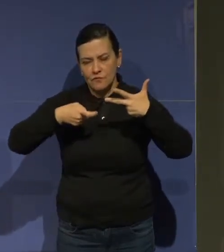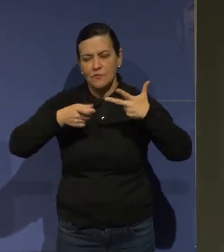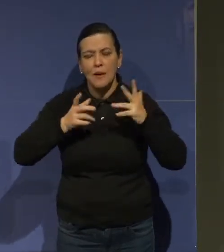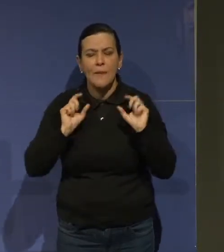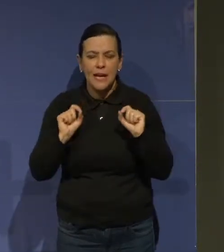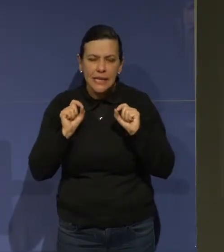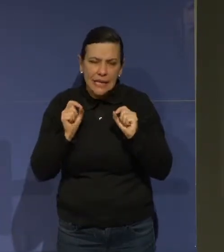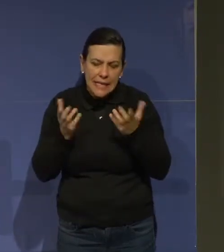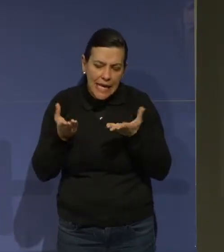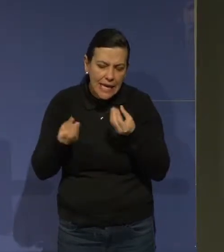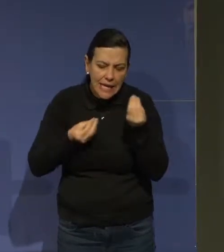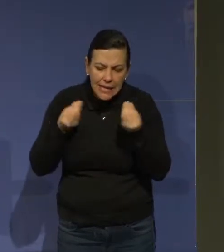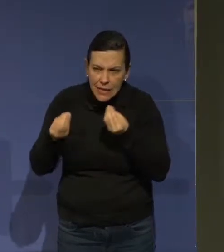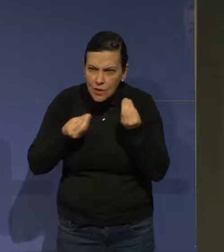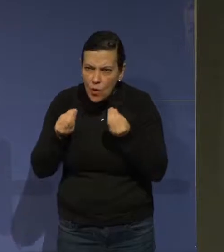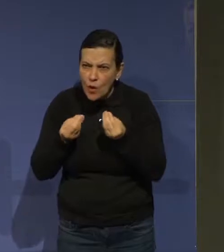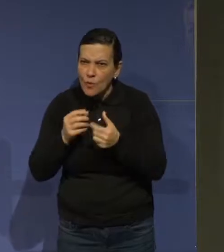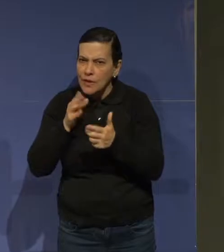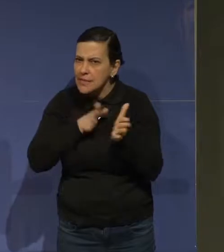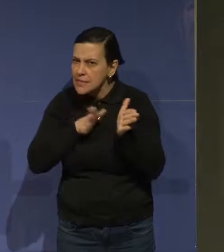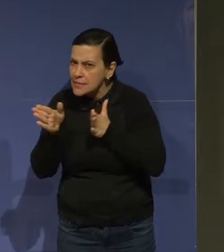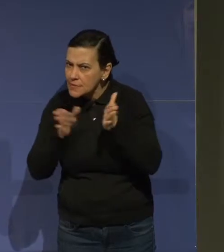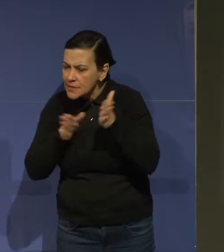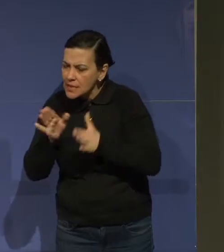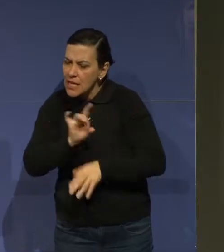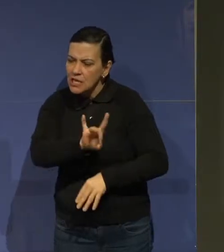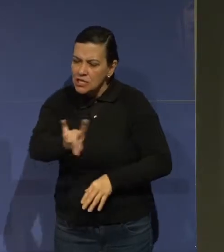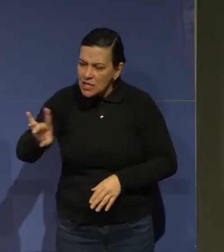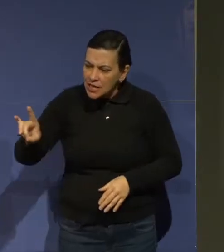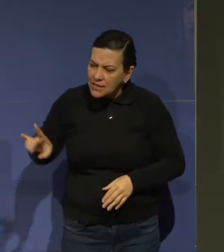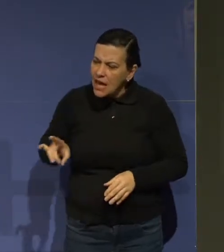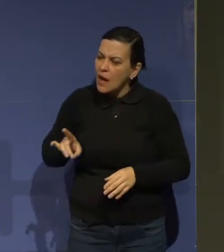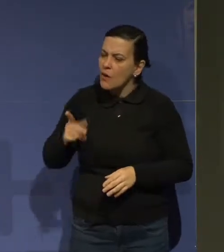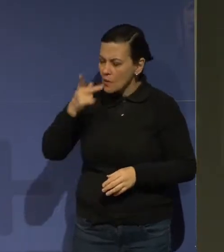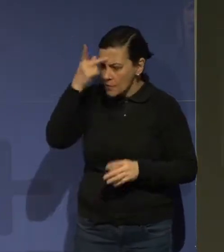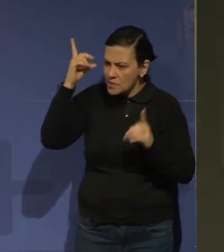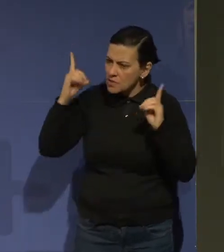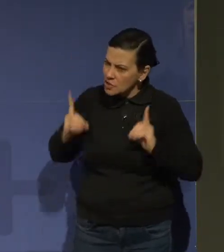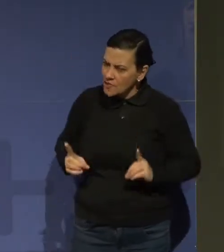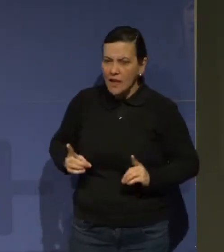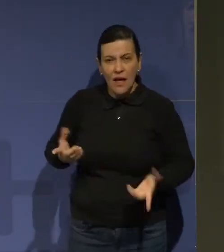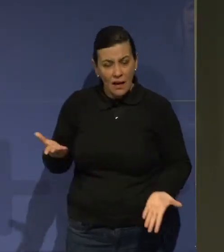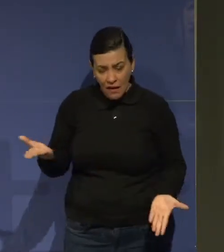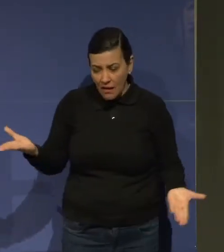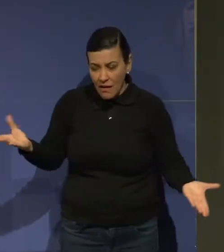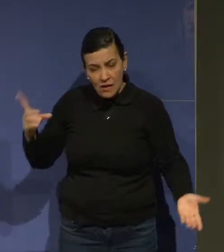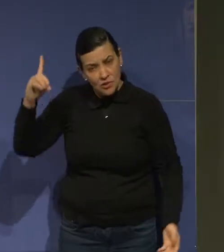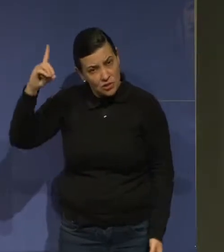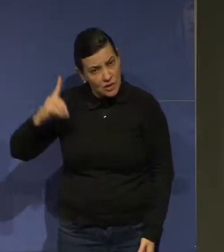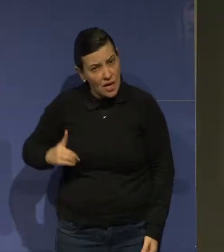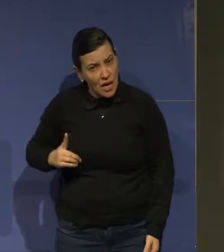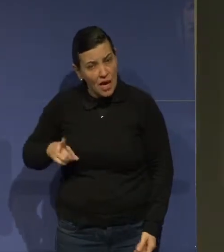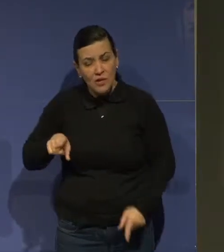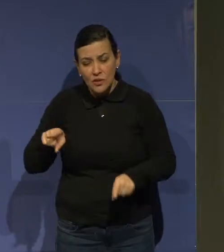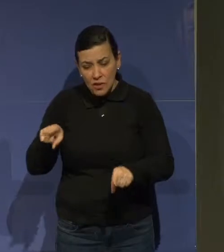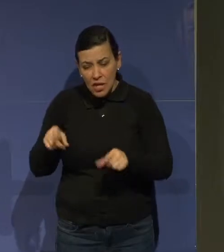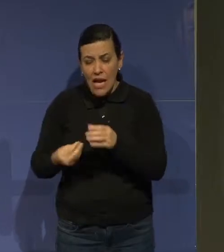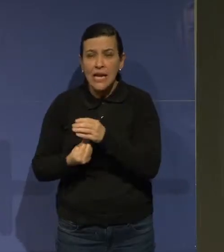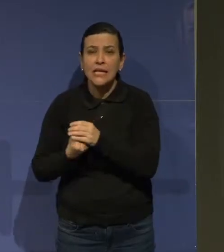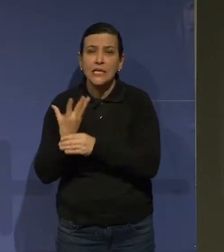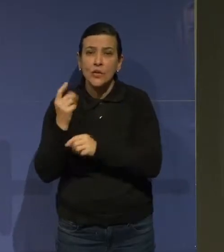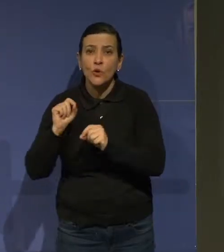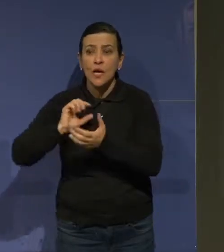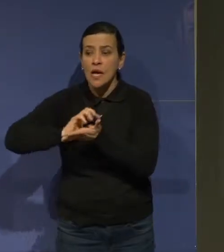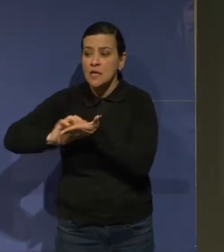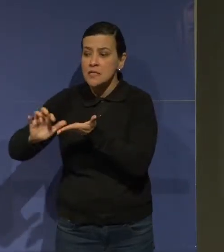frentes e por tabela dos direitos das pessoas com deficiência. E ela que inspirou a criação da nossa Secretaria, que foi a